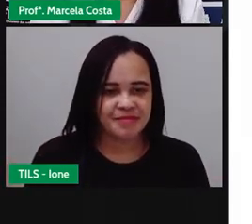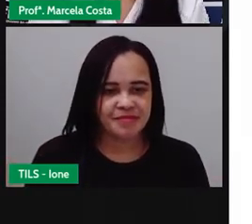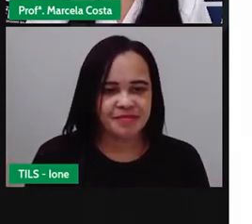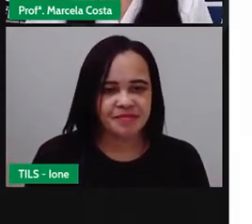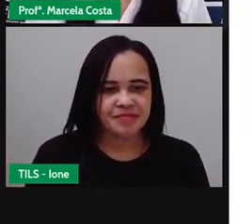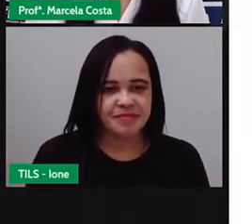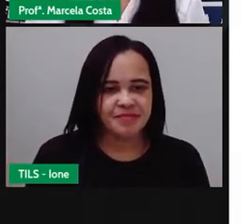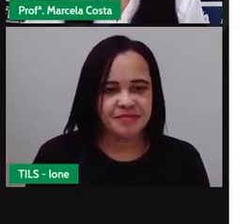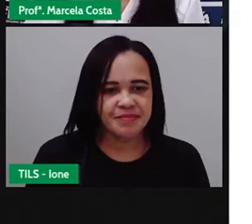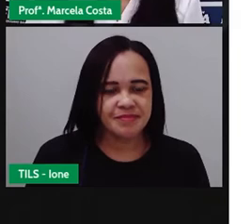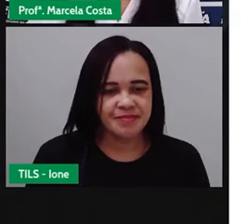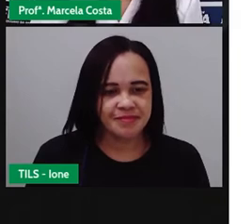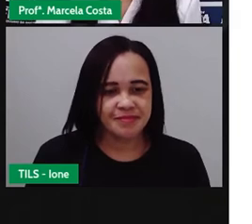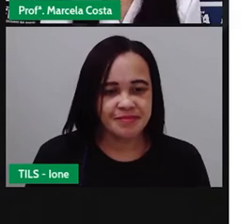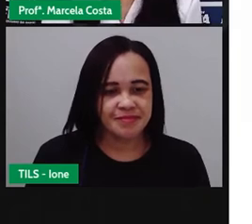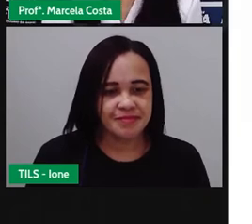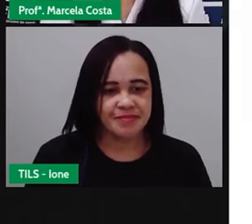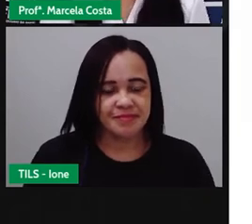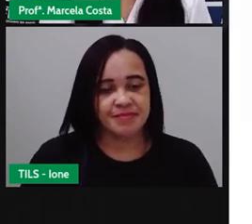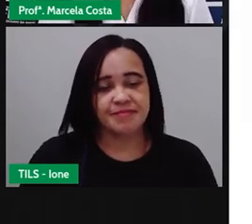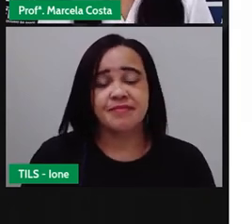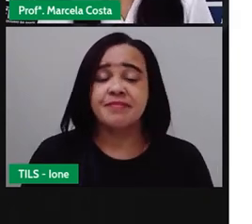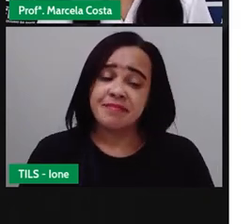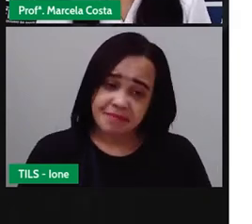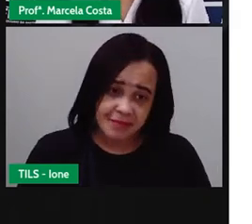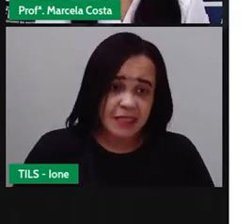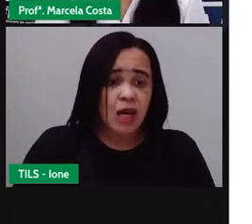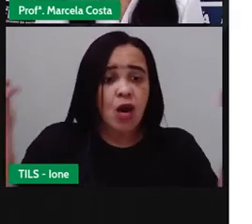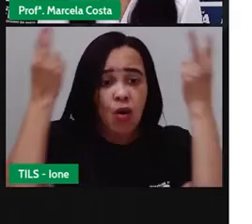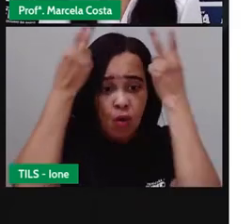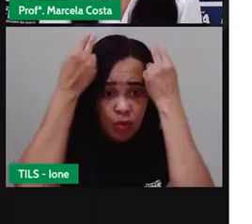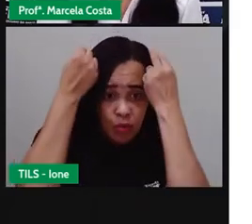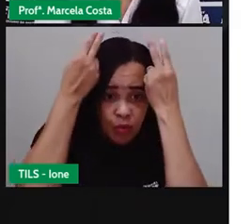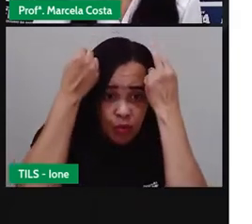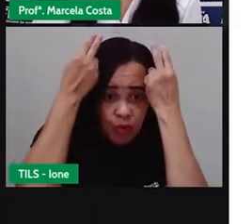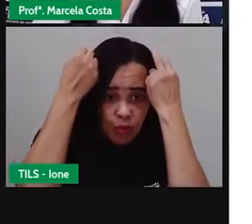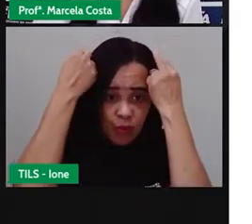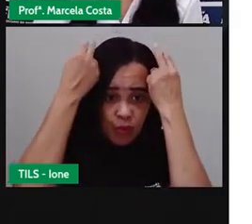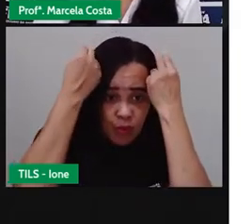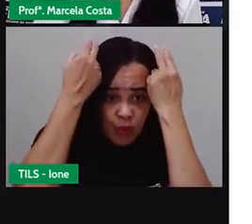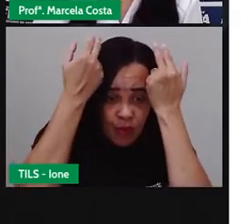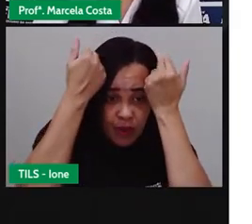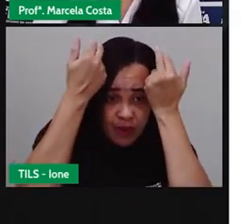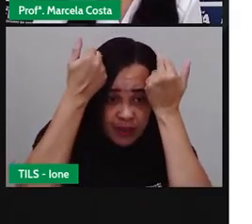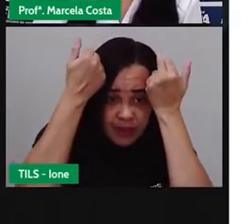O problema era que o coelhinho branco queria ser pretinho como a menina.